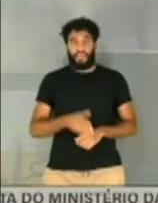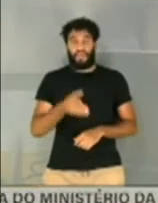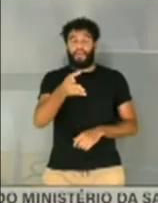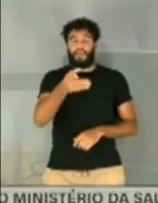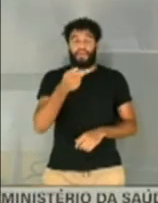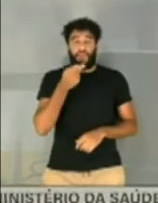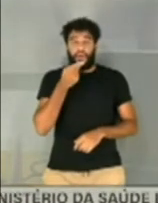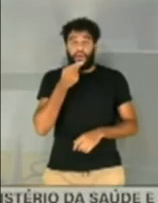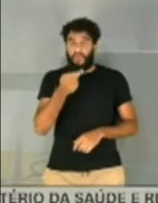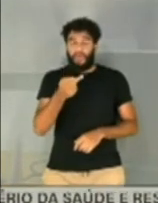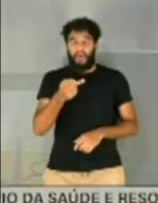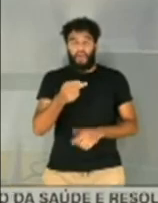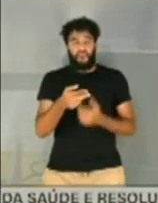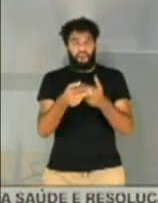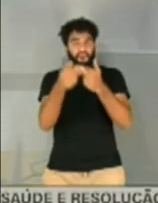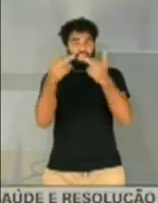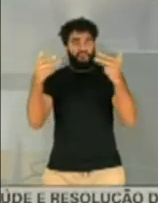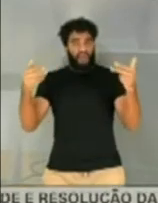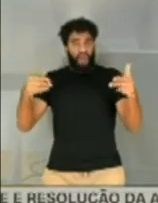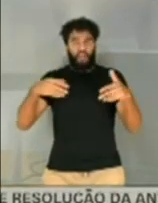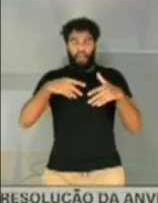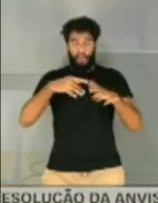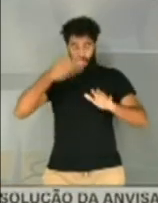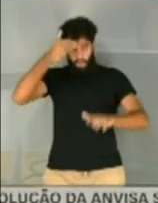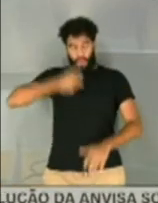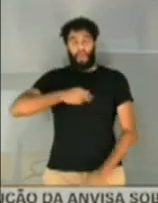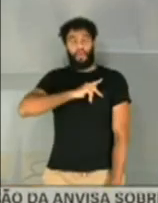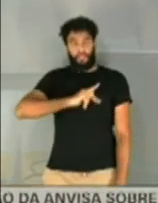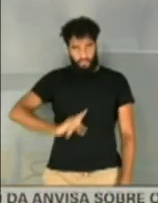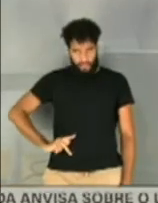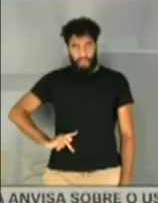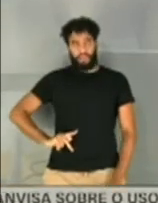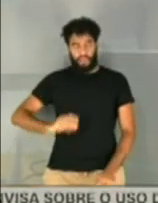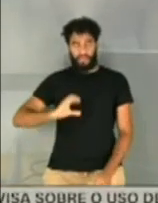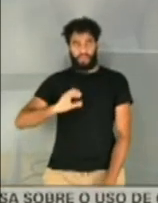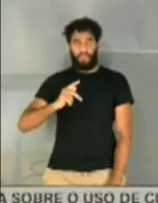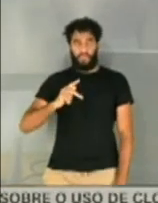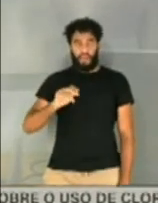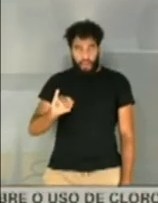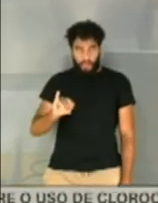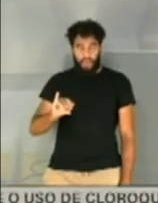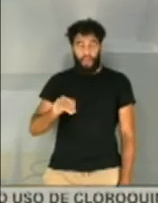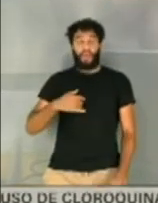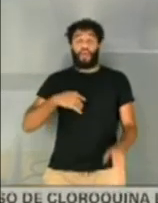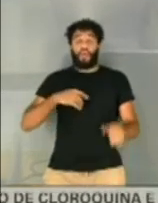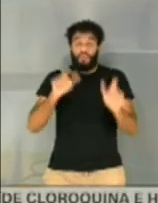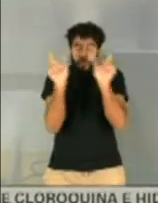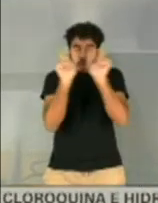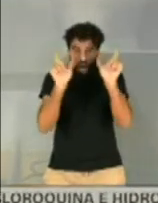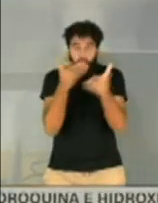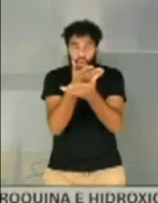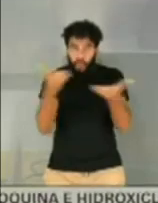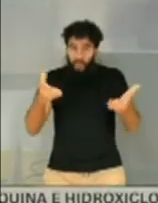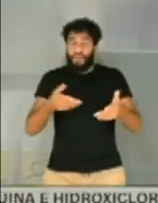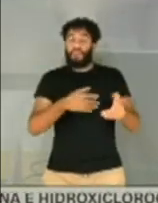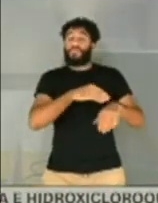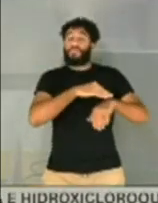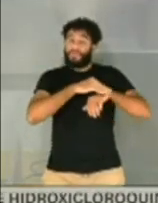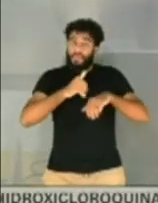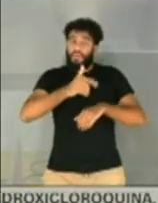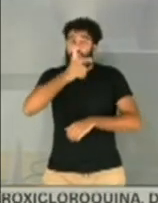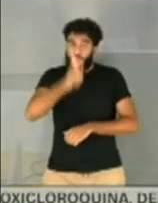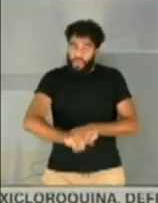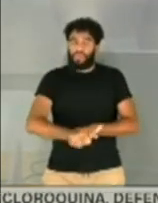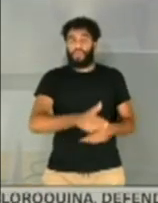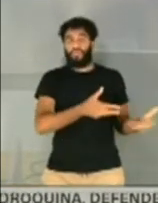omitindo aqui muita coisa. E eu sou presidente da comissão, doutor Marco Rogério. E eu estou alertando que a senhora será convocada novamente